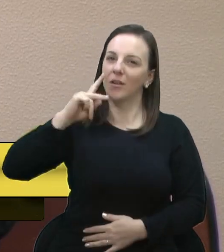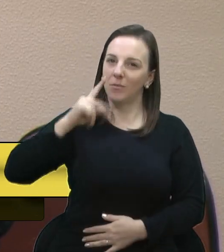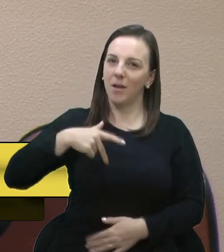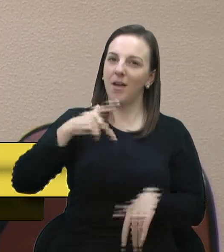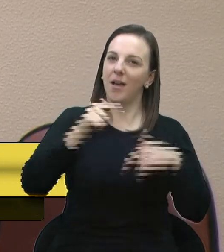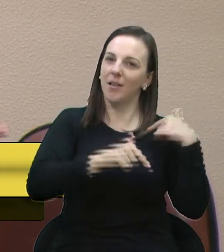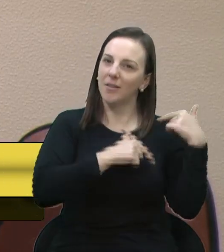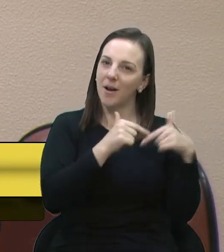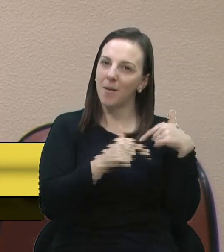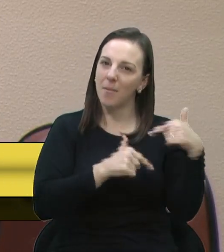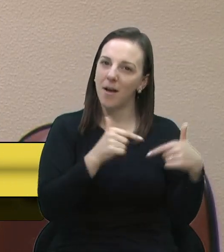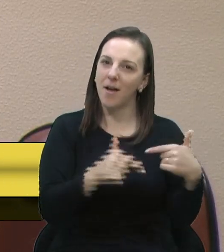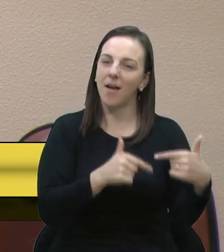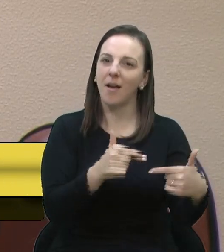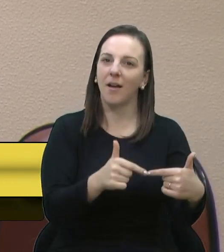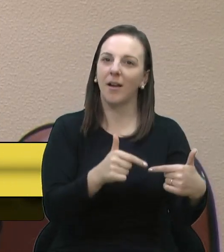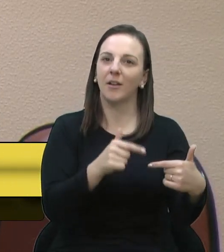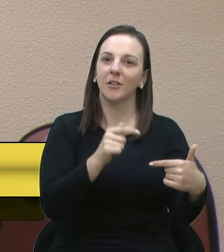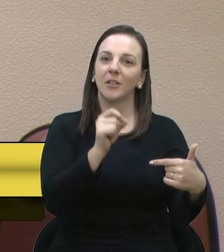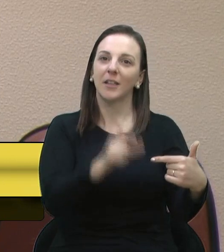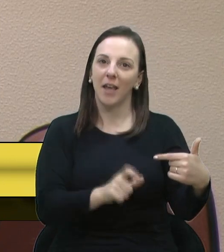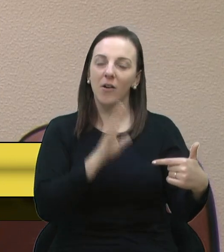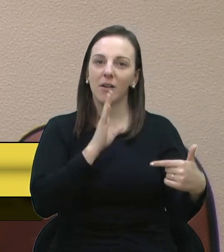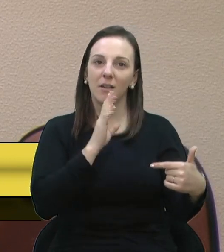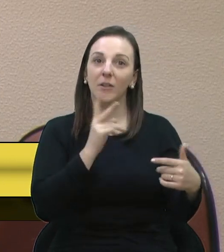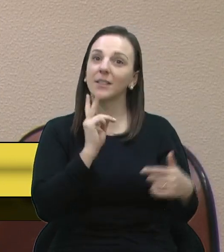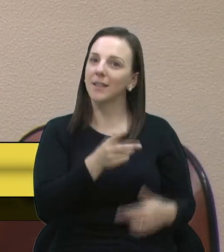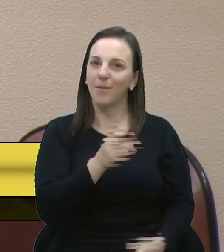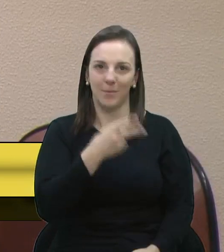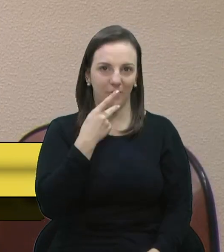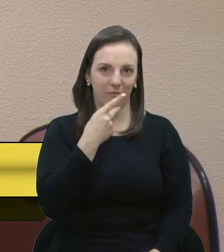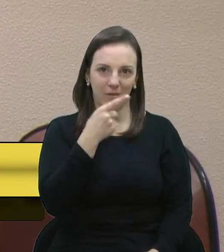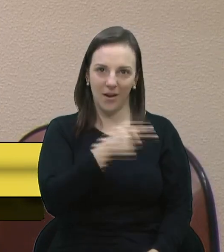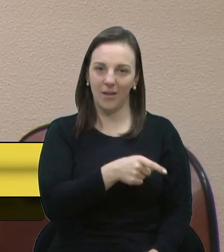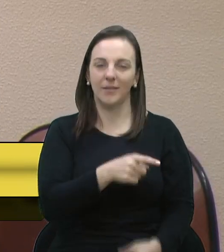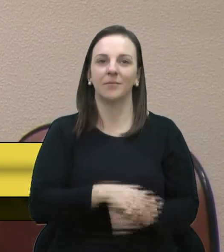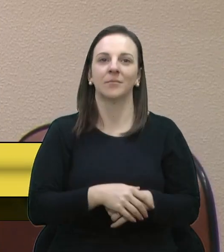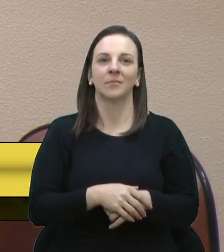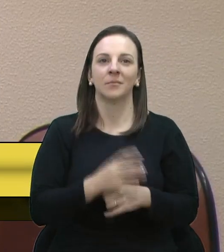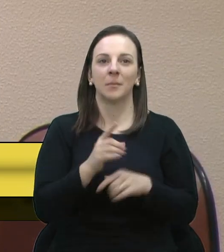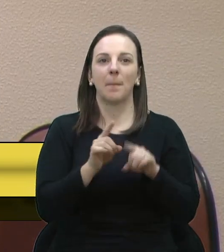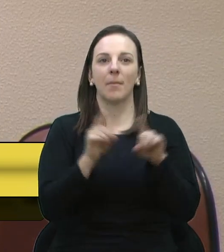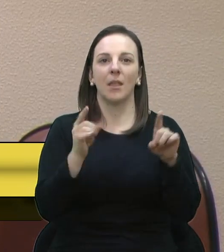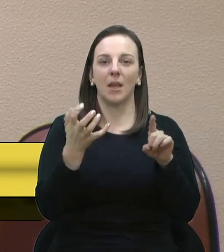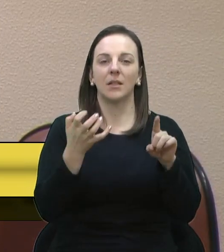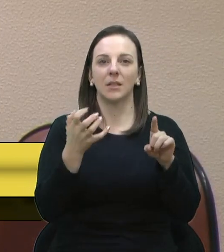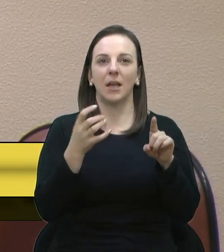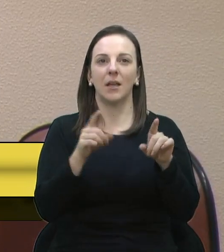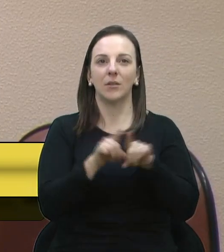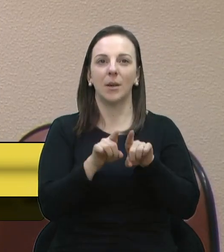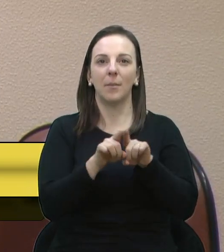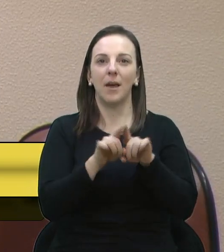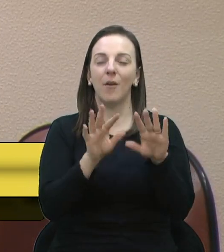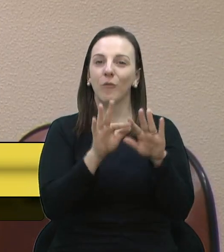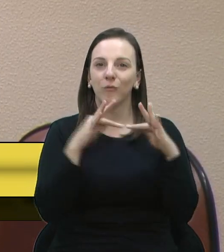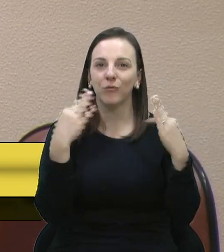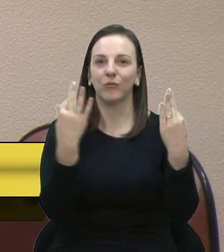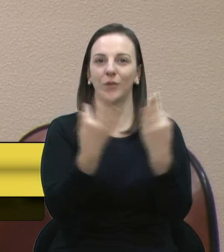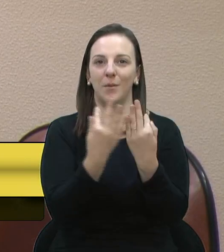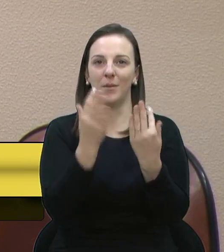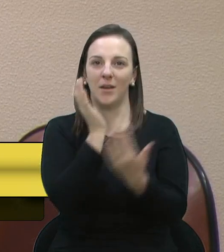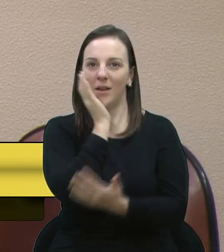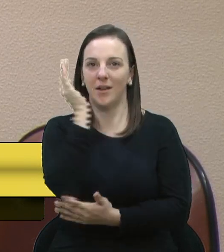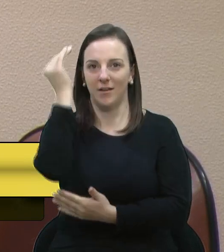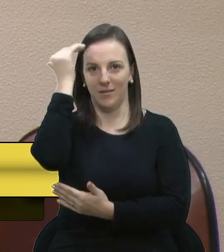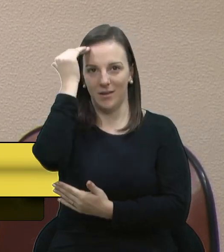trabalho, que todos que o conheceram falam muito, mas eu quero estender isso à família do Felipe, porque nós aqui conhecemos o